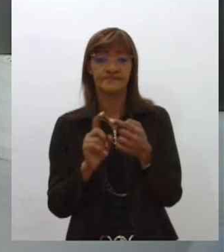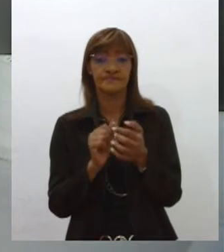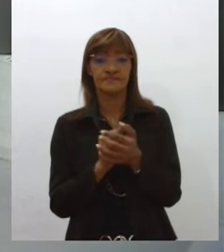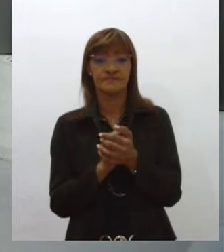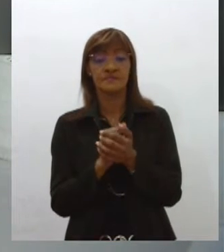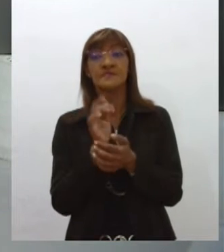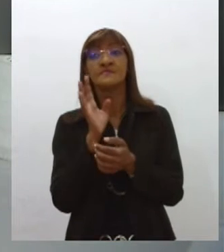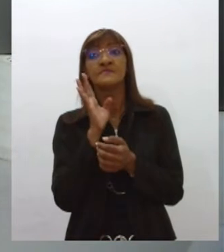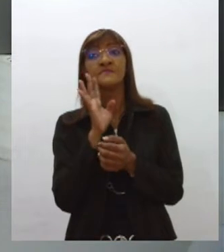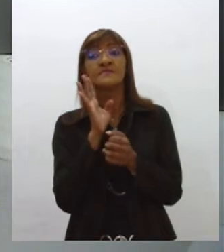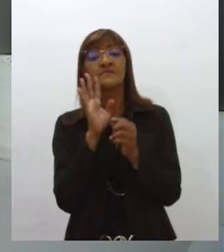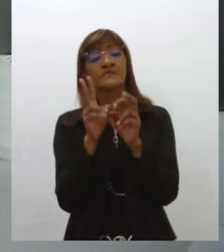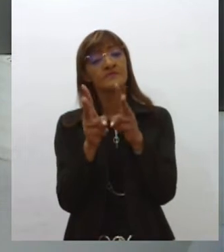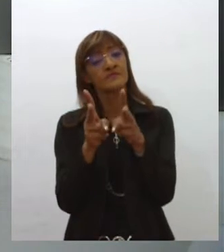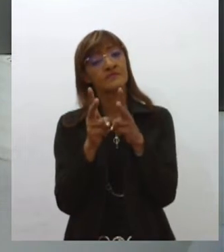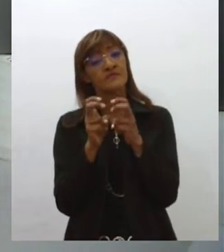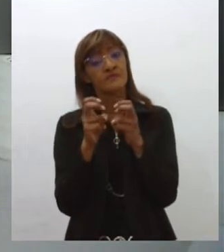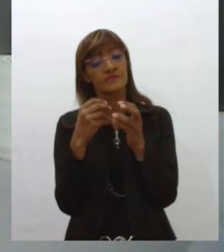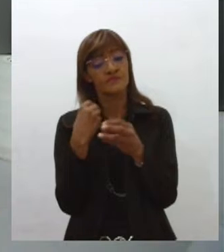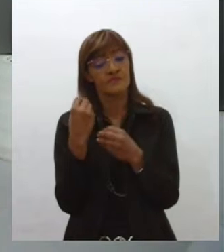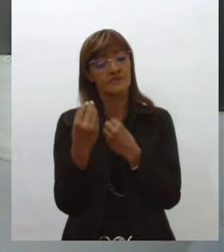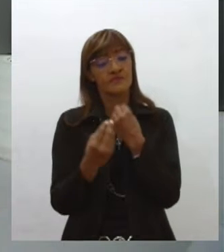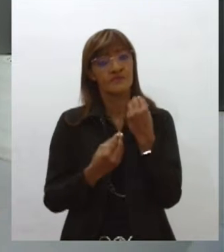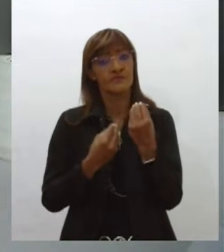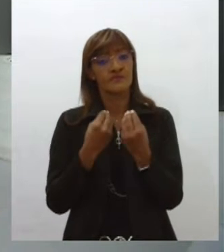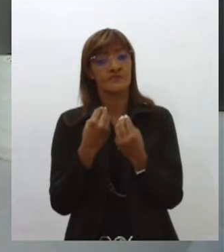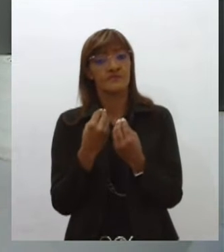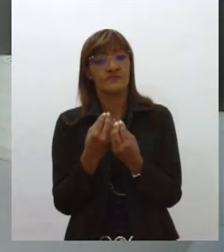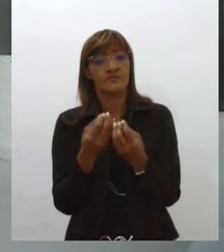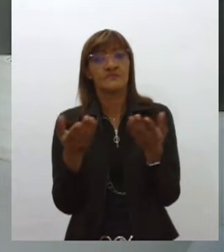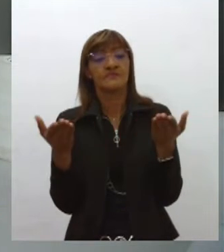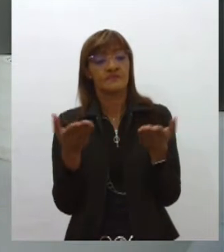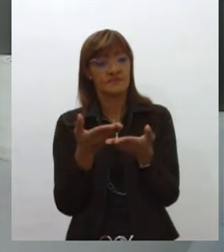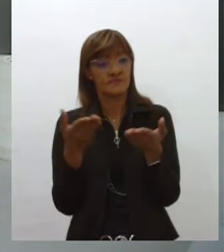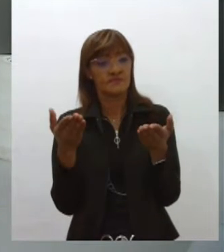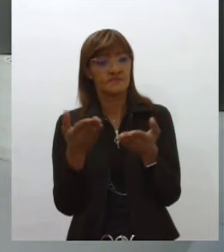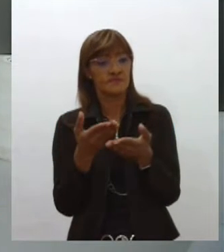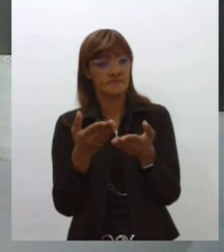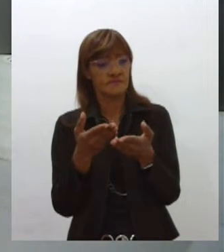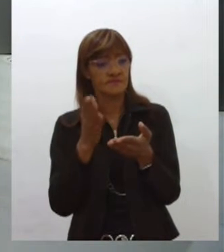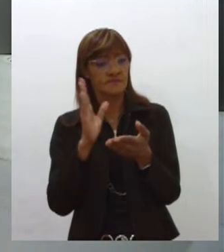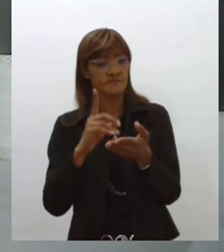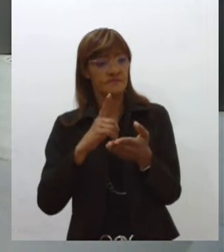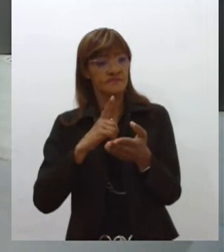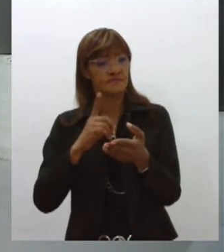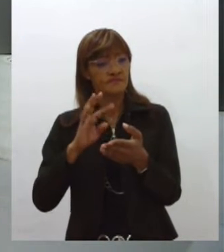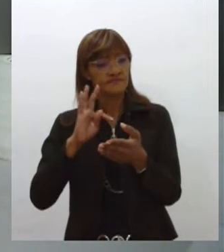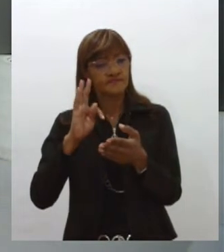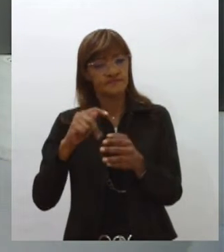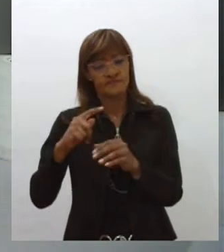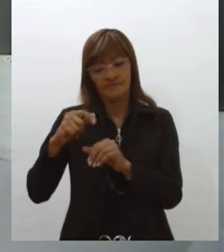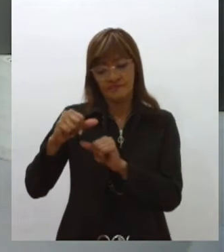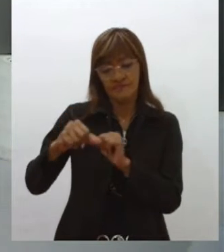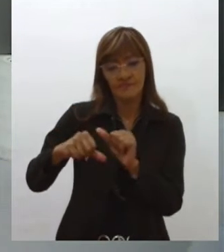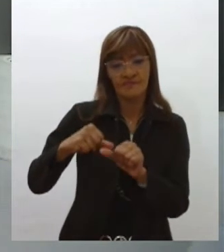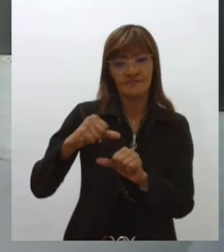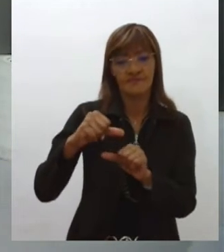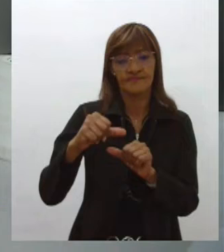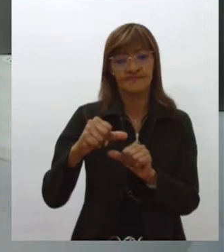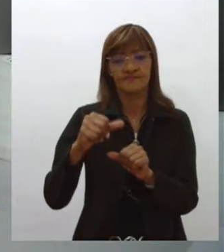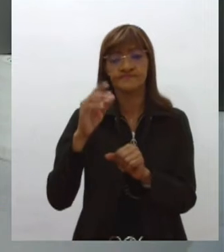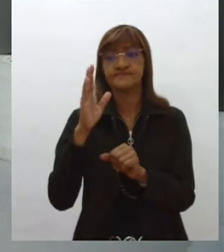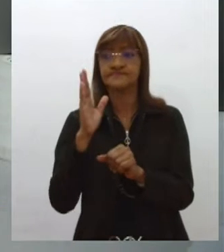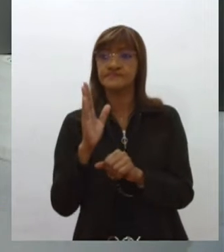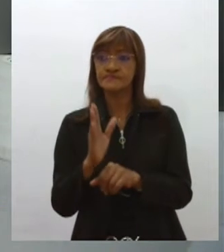gente perceber essa evolução, porque a bandeira, ela teve todas essas modificações, ou seja, a partir daquela bandeira do